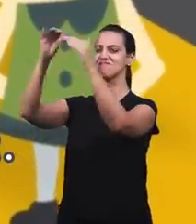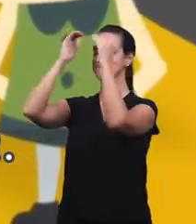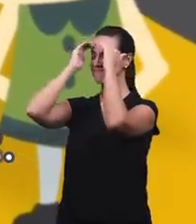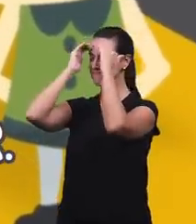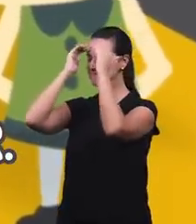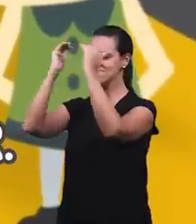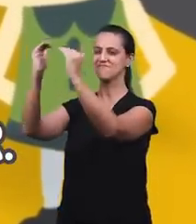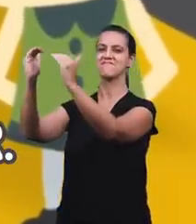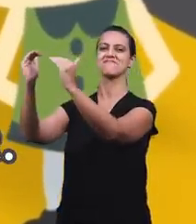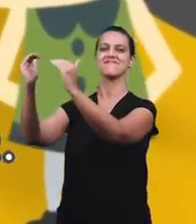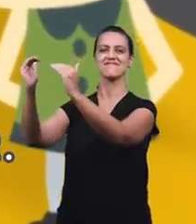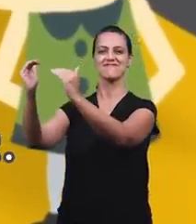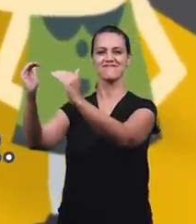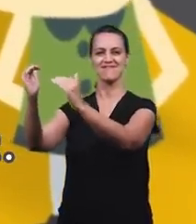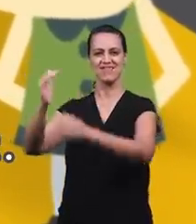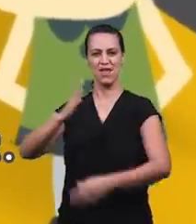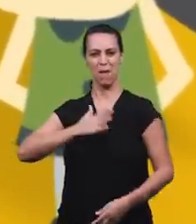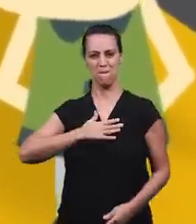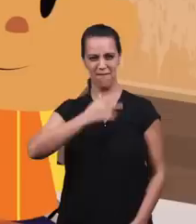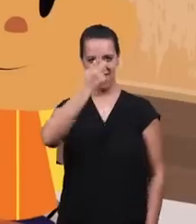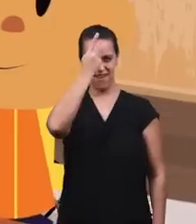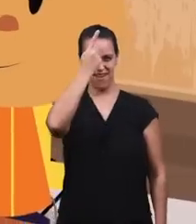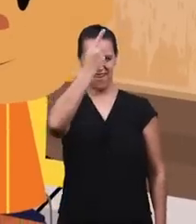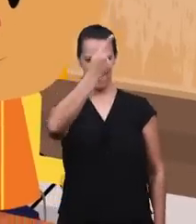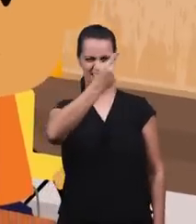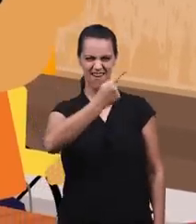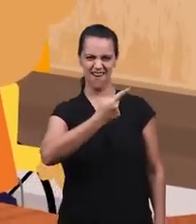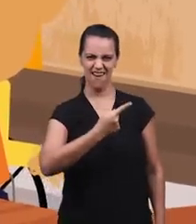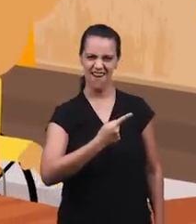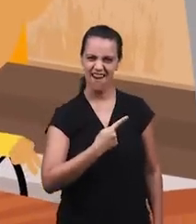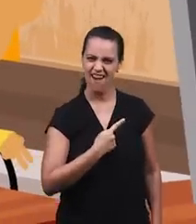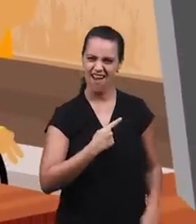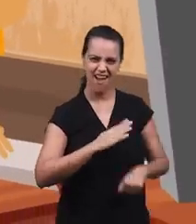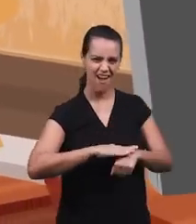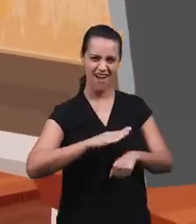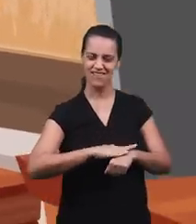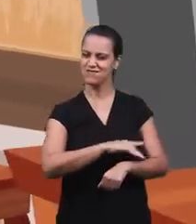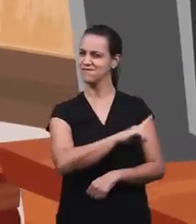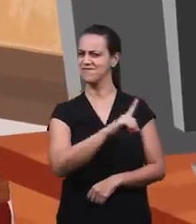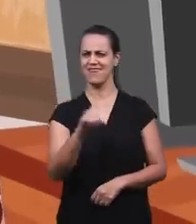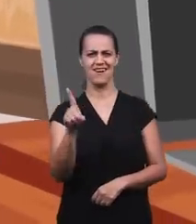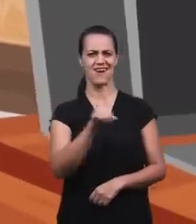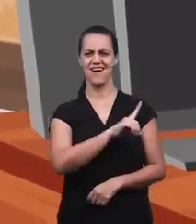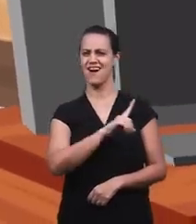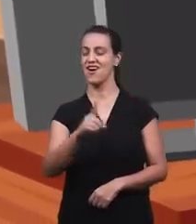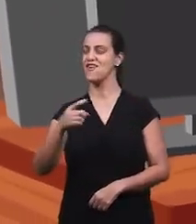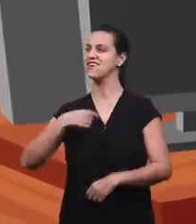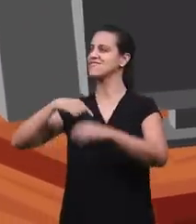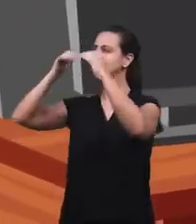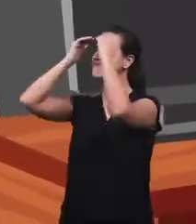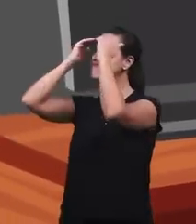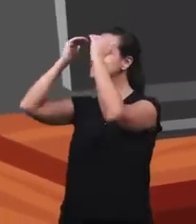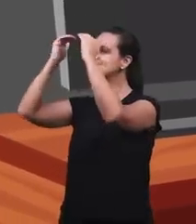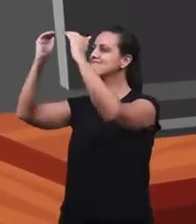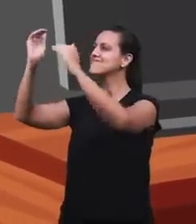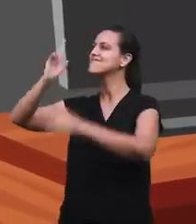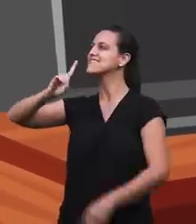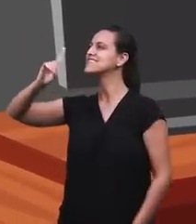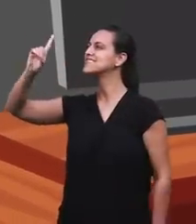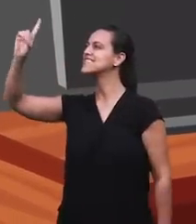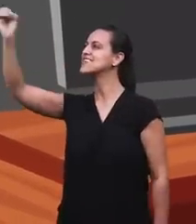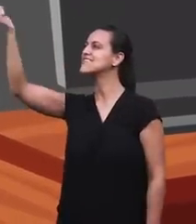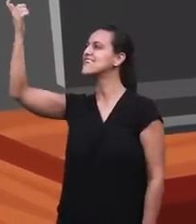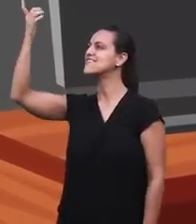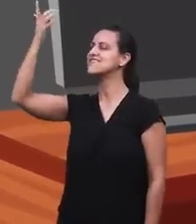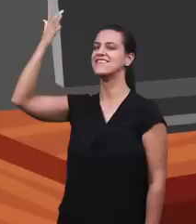mandar Não faço mais o que eu quero Mais o que